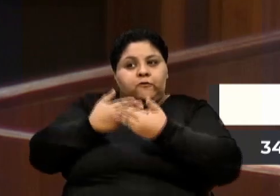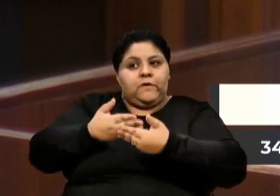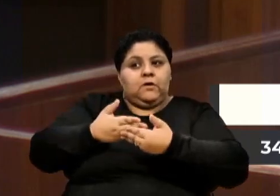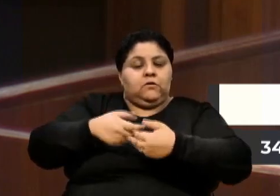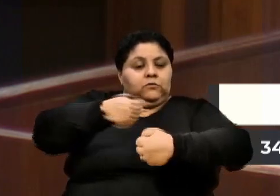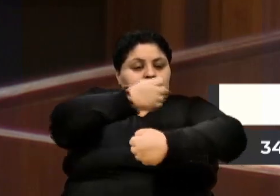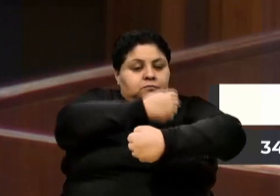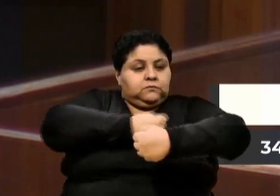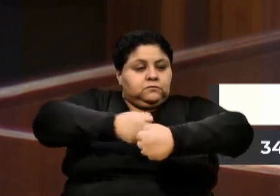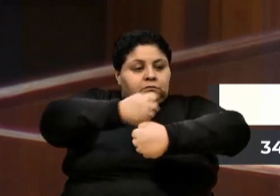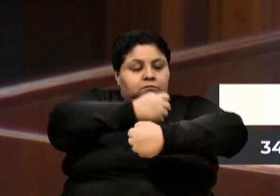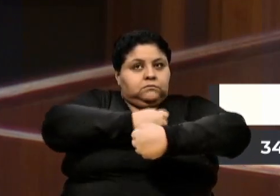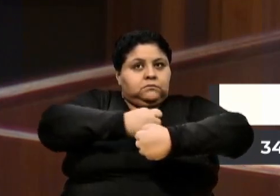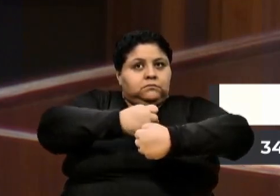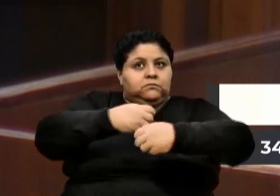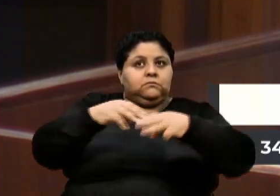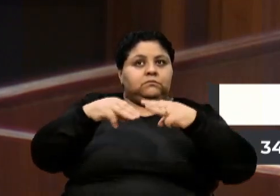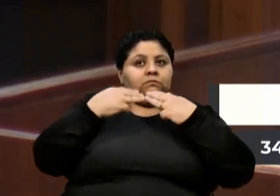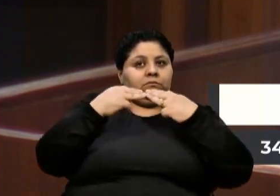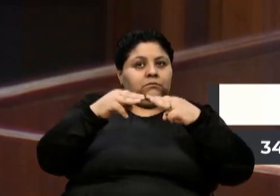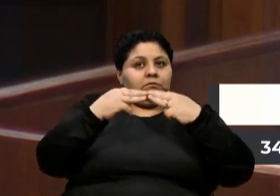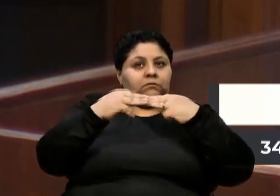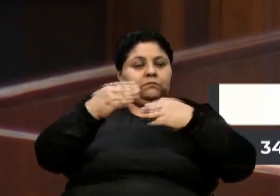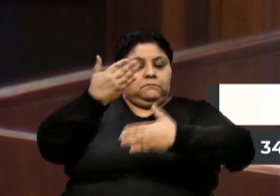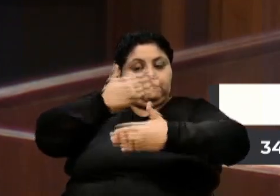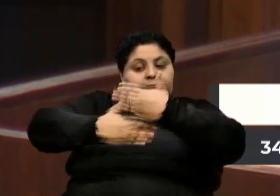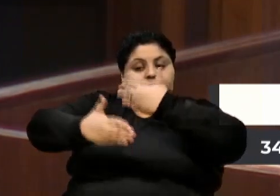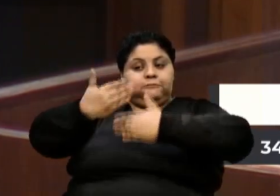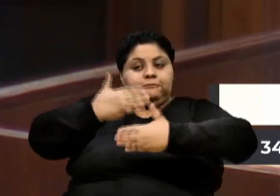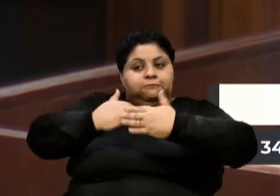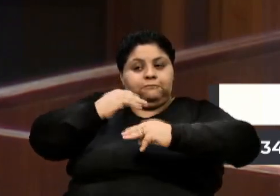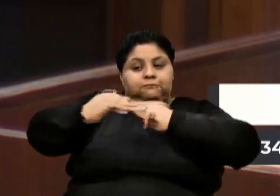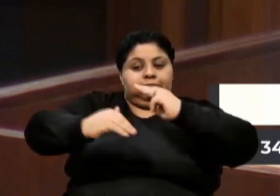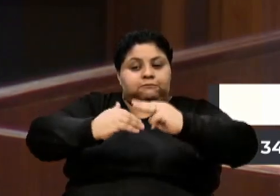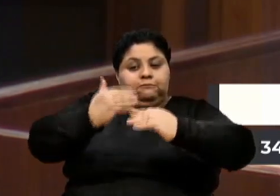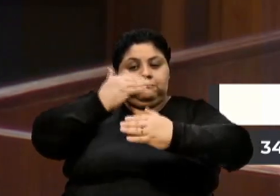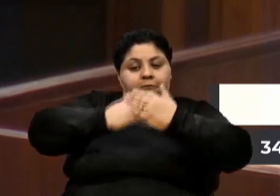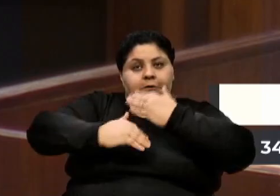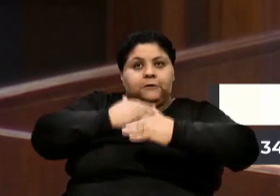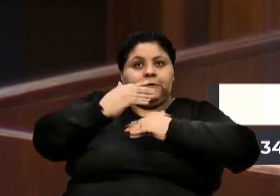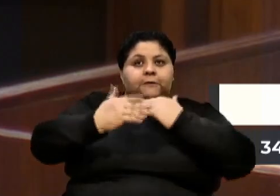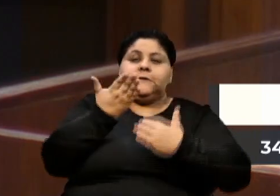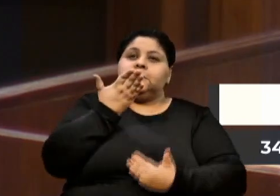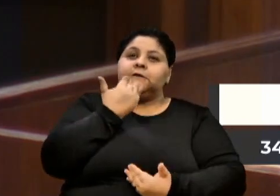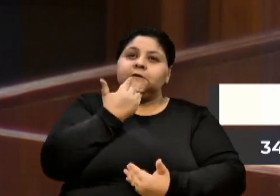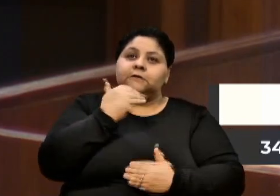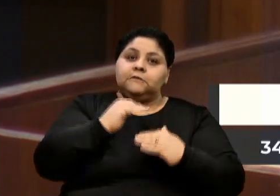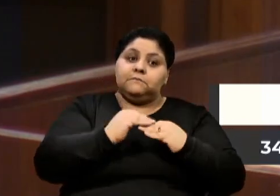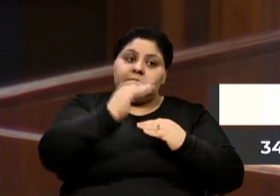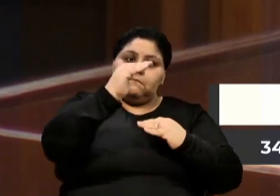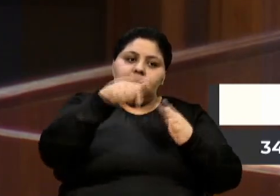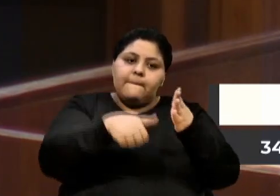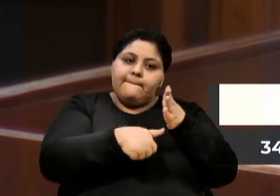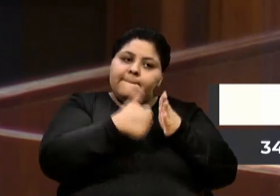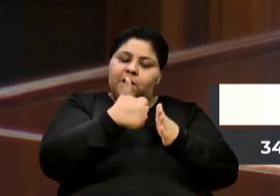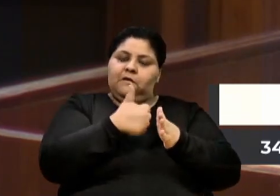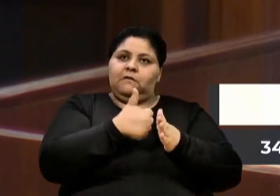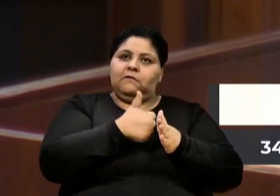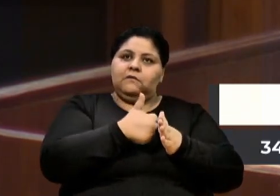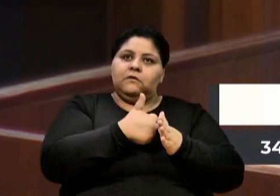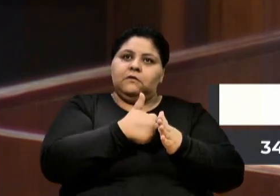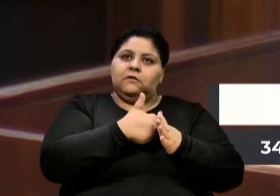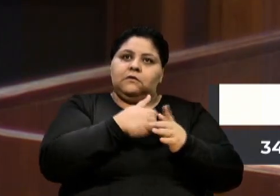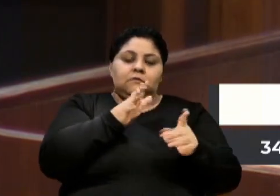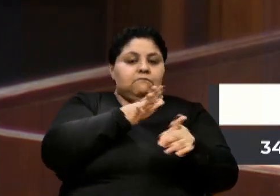são máquinas processantes do alimento para que ele consiga ser mais preservado. É uma demanda do